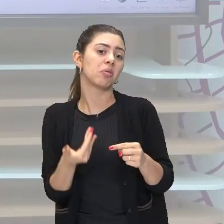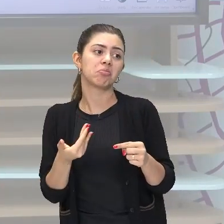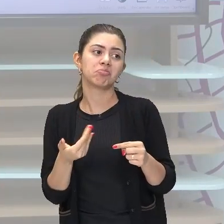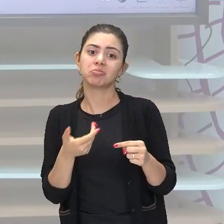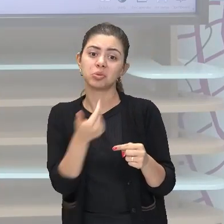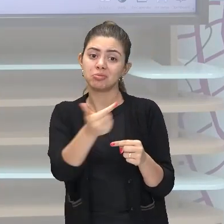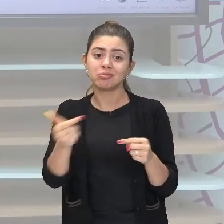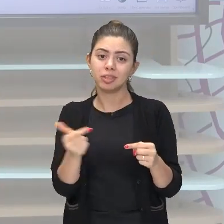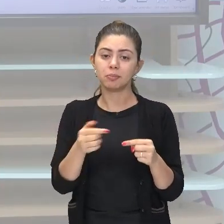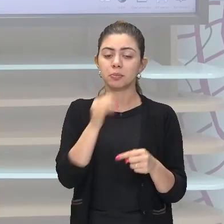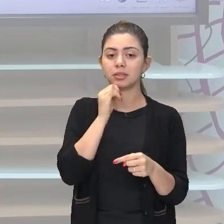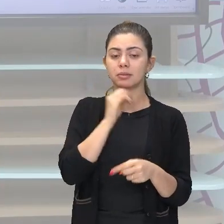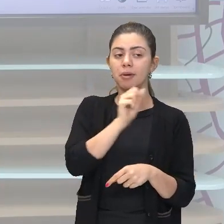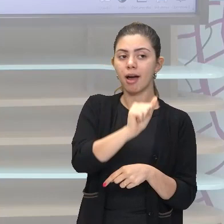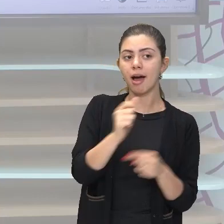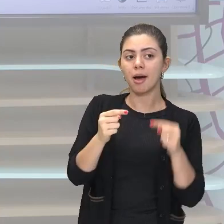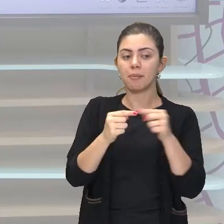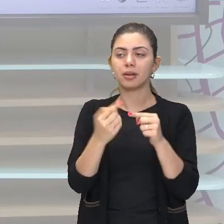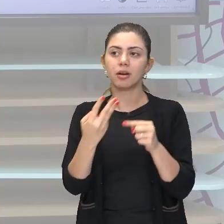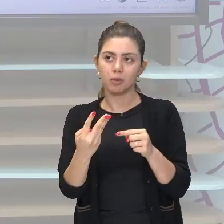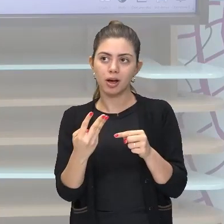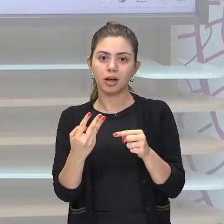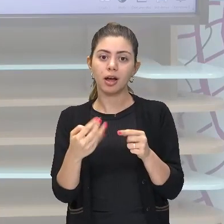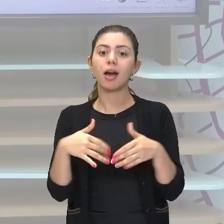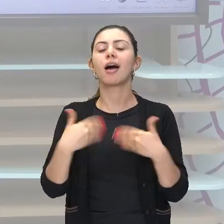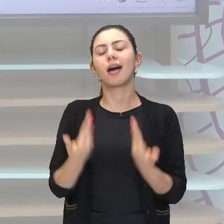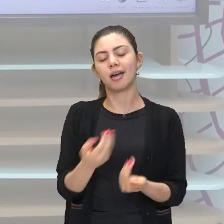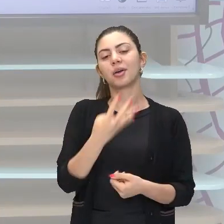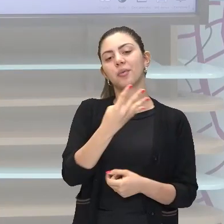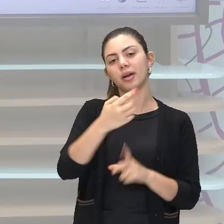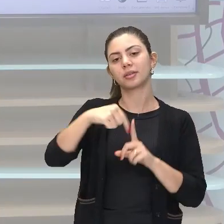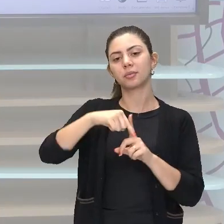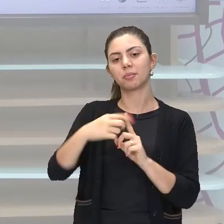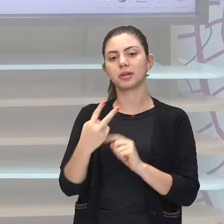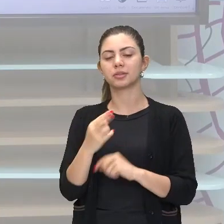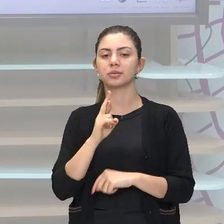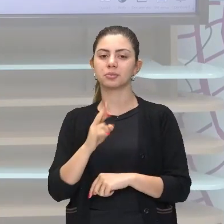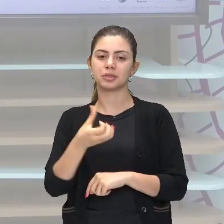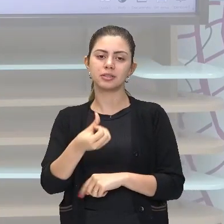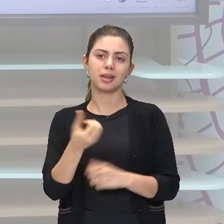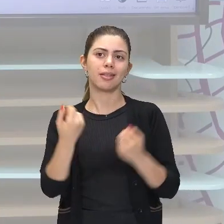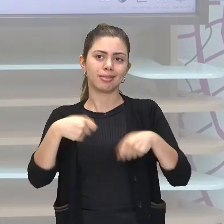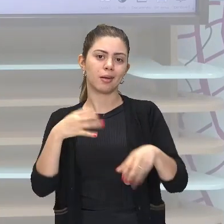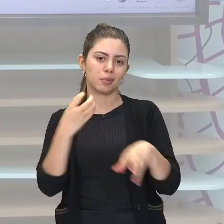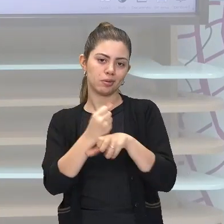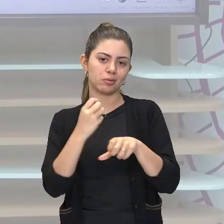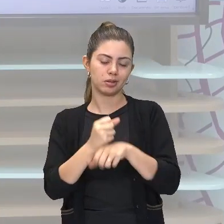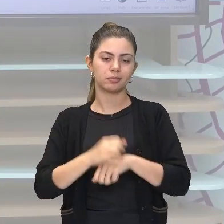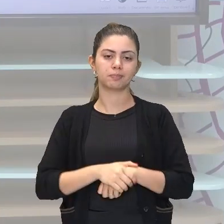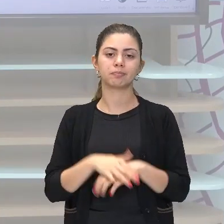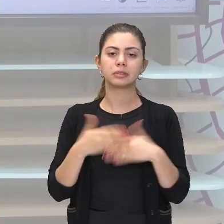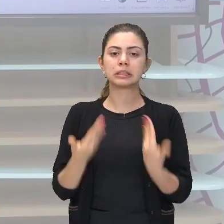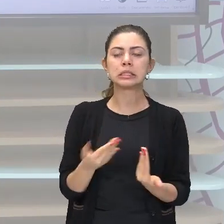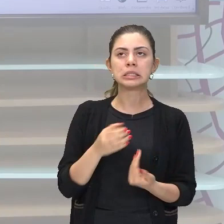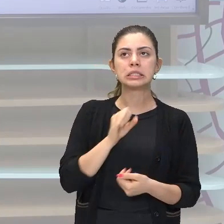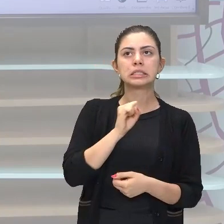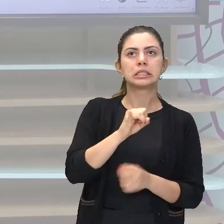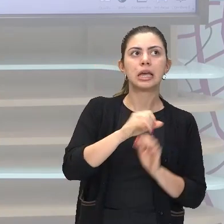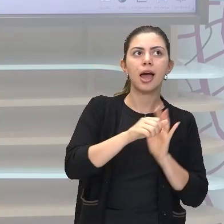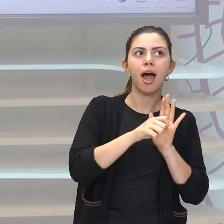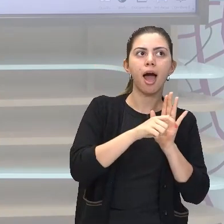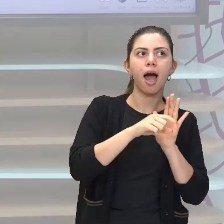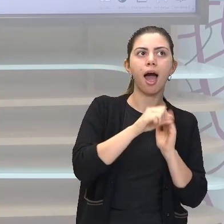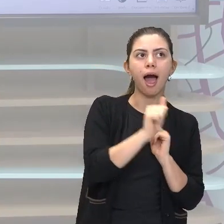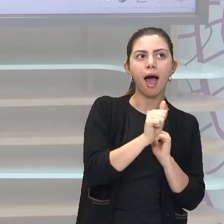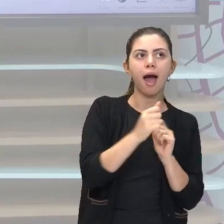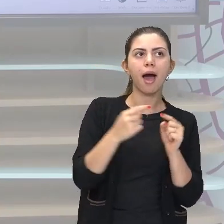se o A for 4, aí sim, 4 mais 2 vai dar 6. Ah, se o A for menos 8, ah,